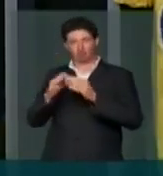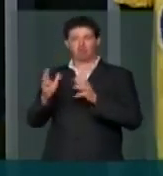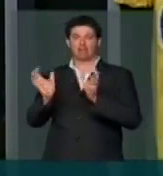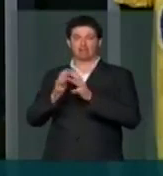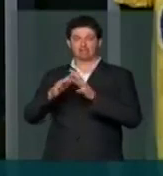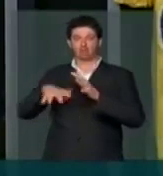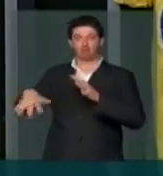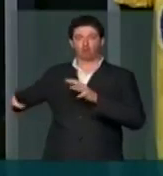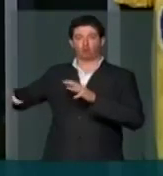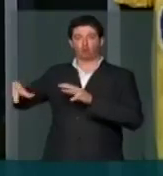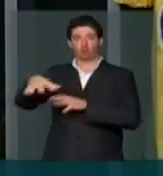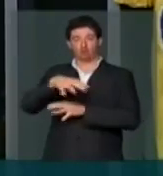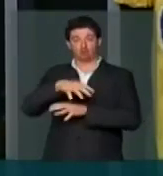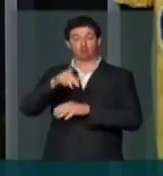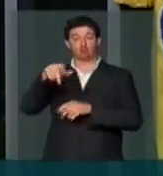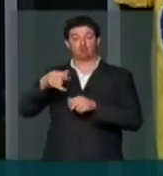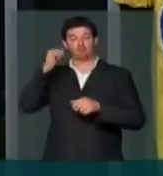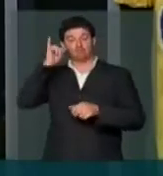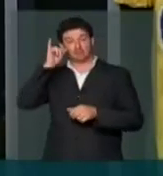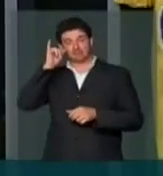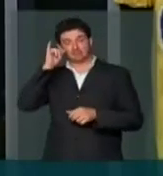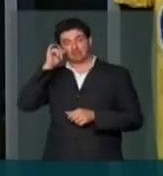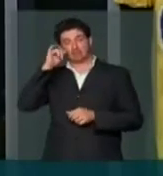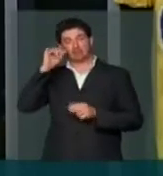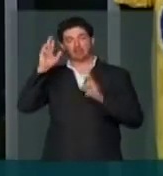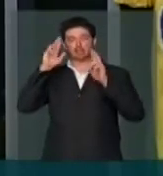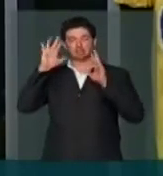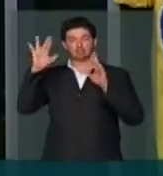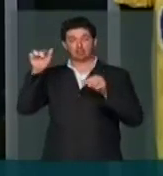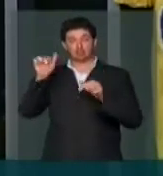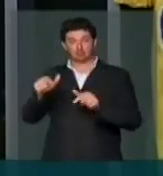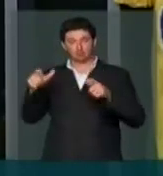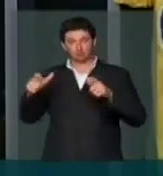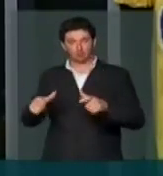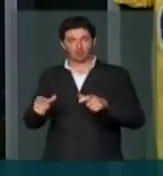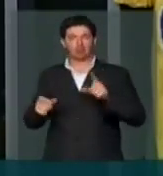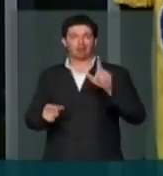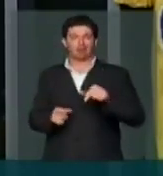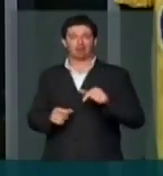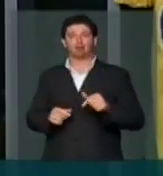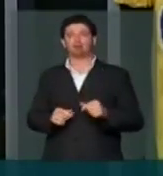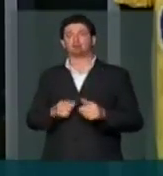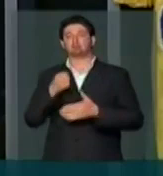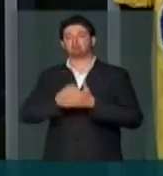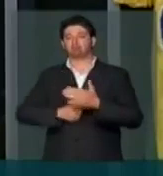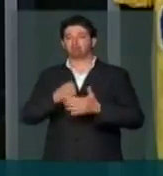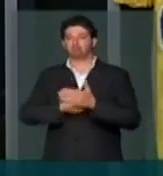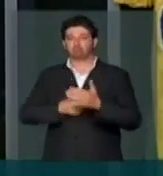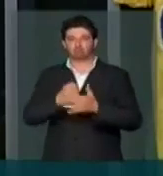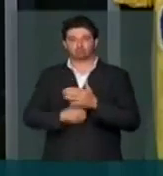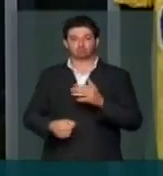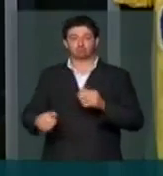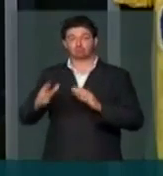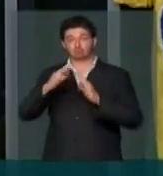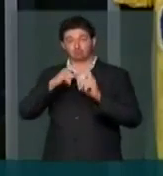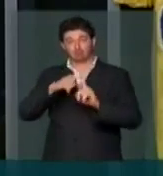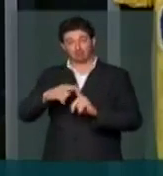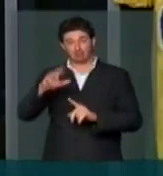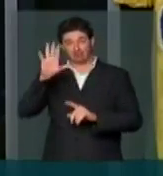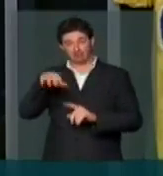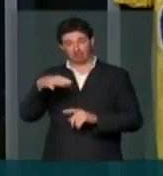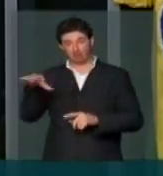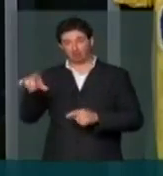Recife. É a primeira Fazenda Esperança desta região. Uma luta que a Igreja Católica